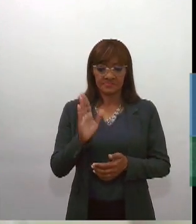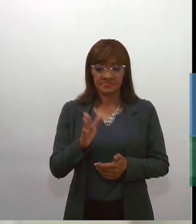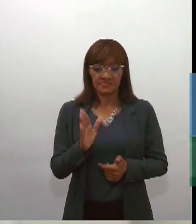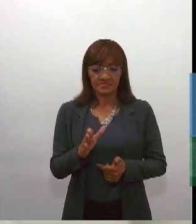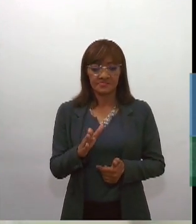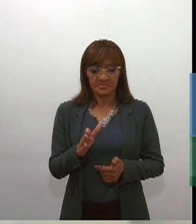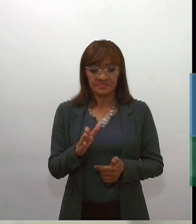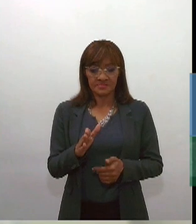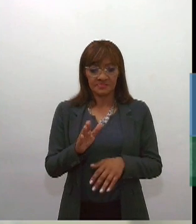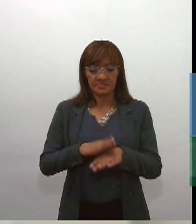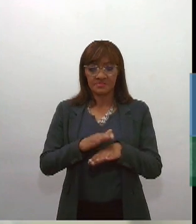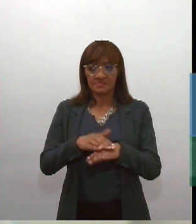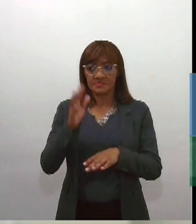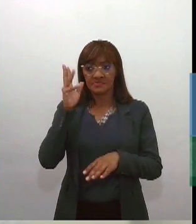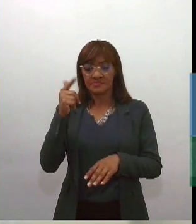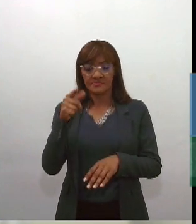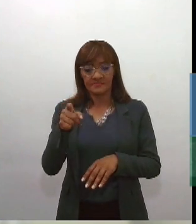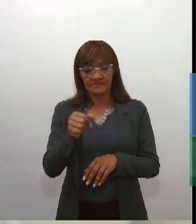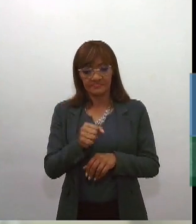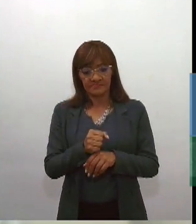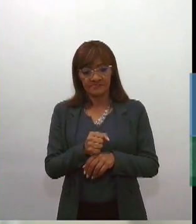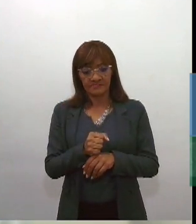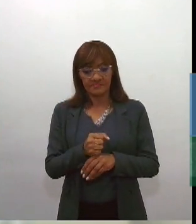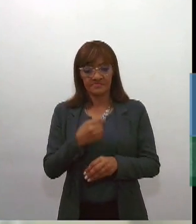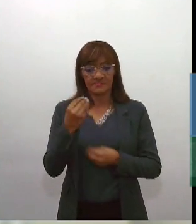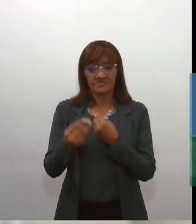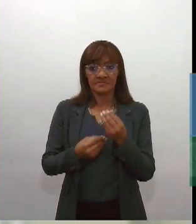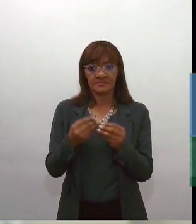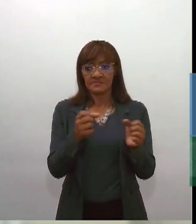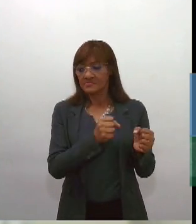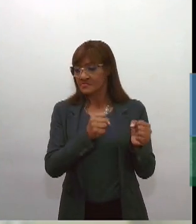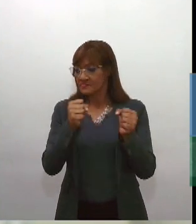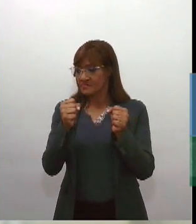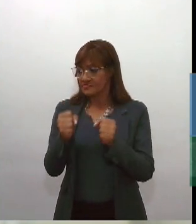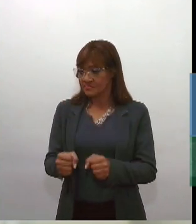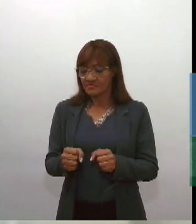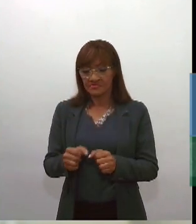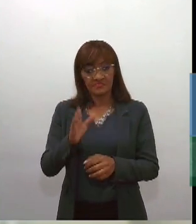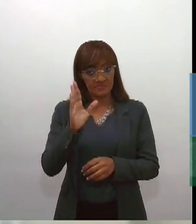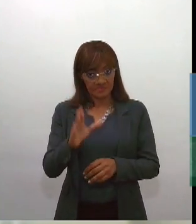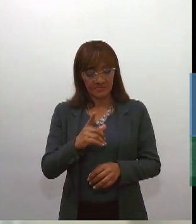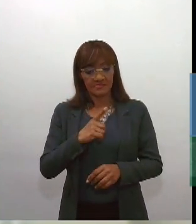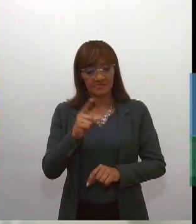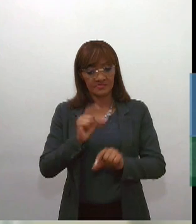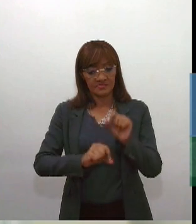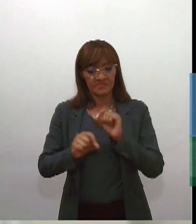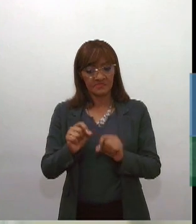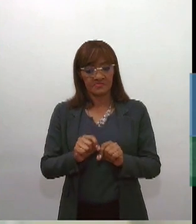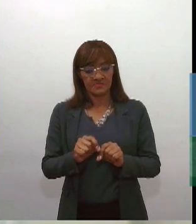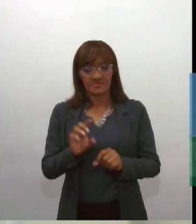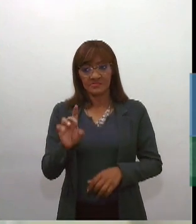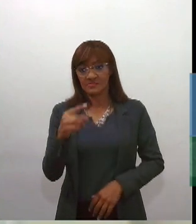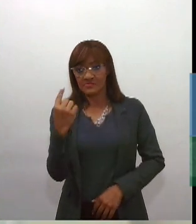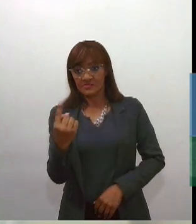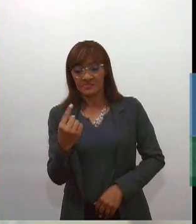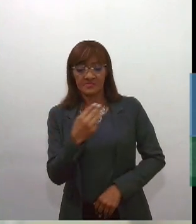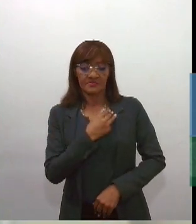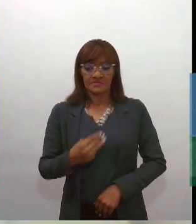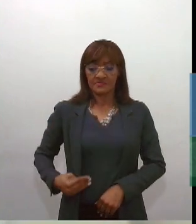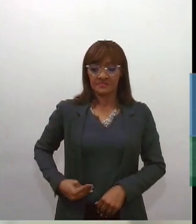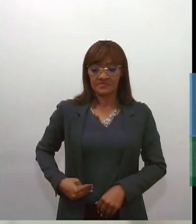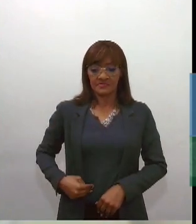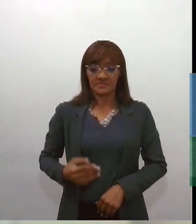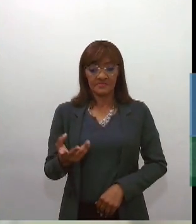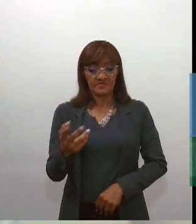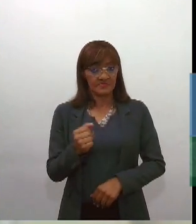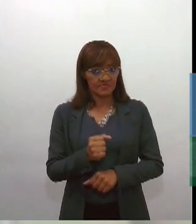decisão monocrática, o poder distribuído a um ministro apenas. E isso vem